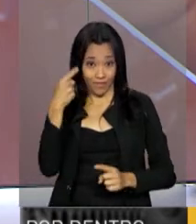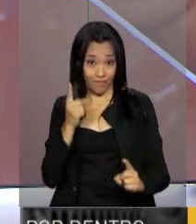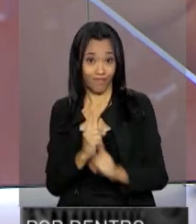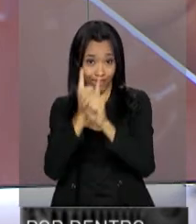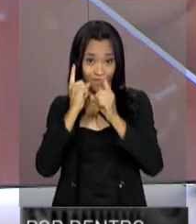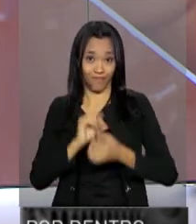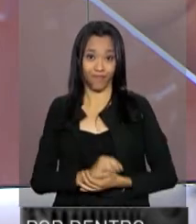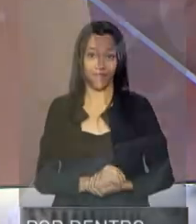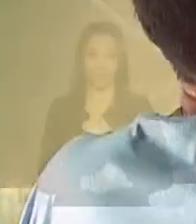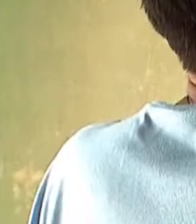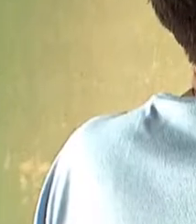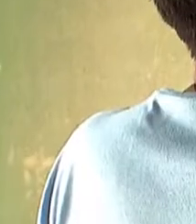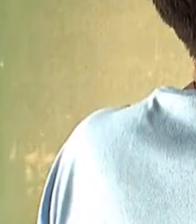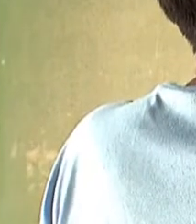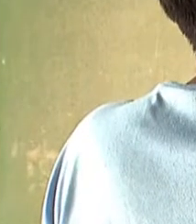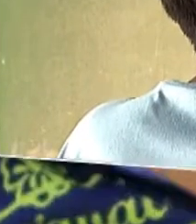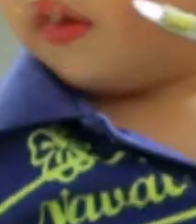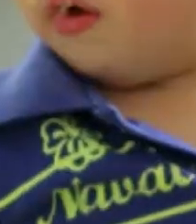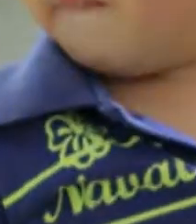a próxima!